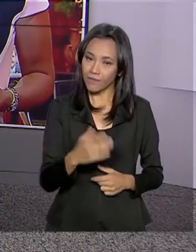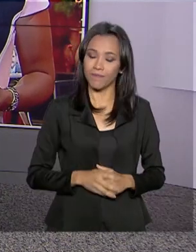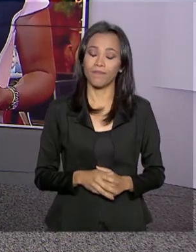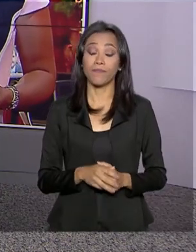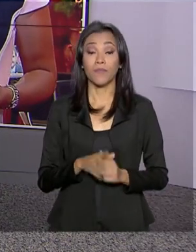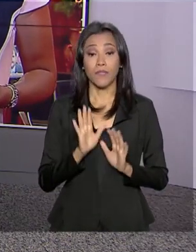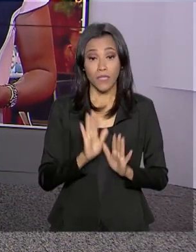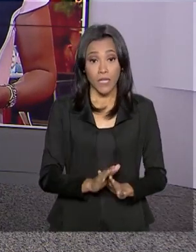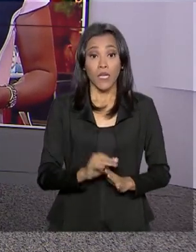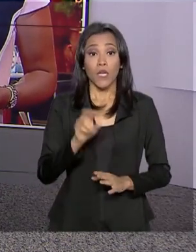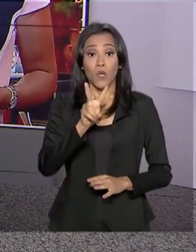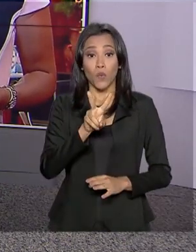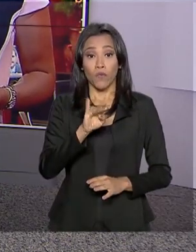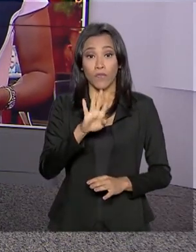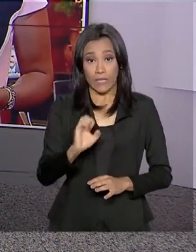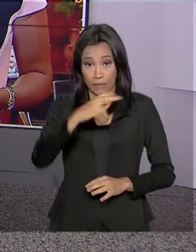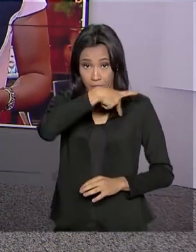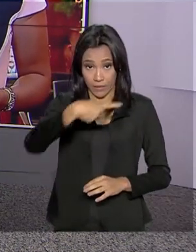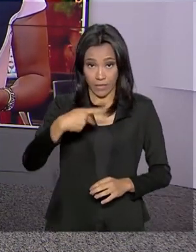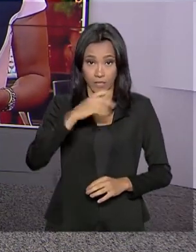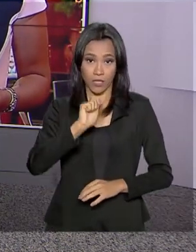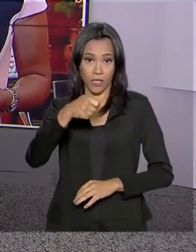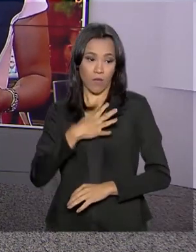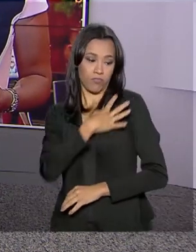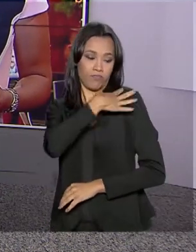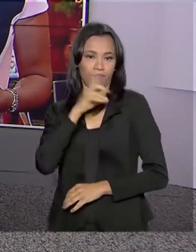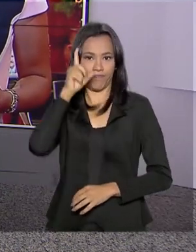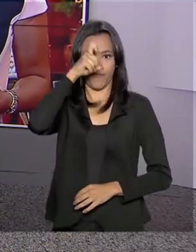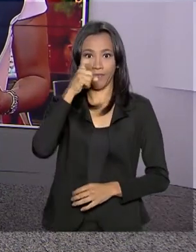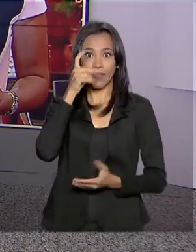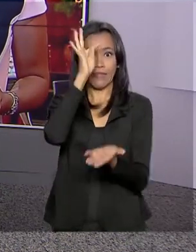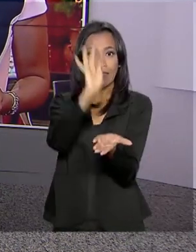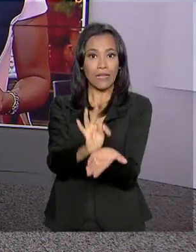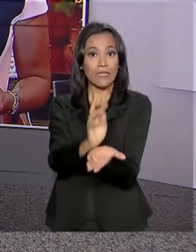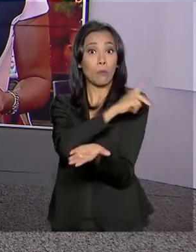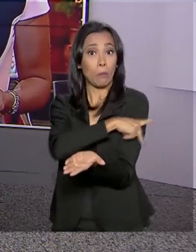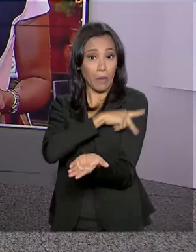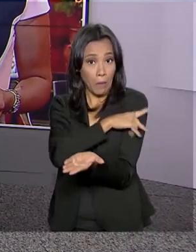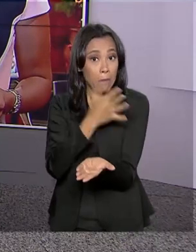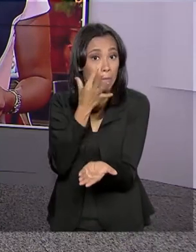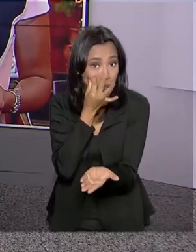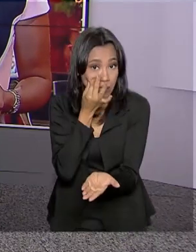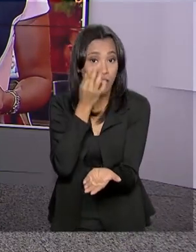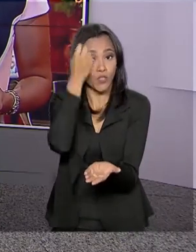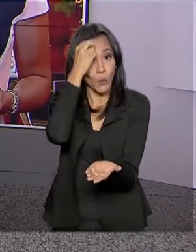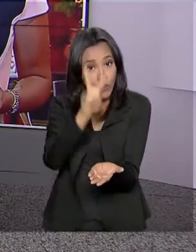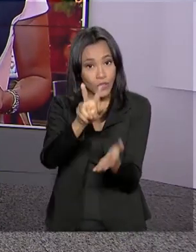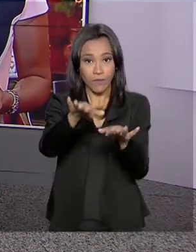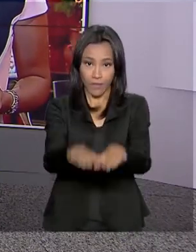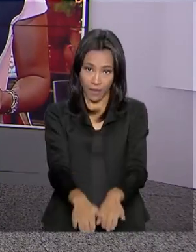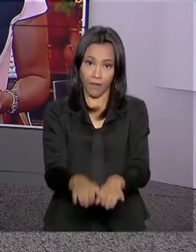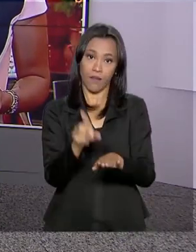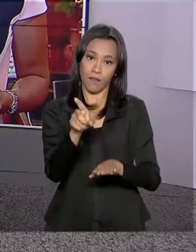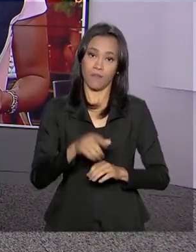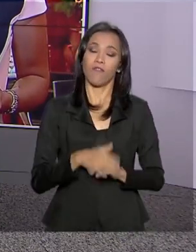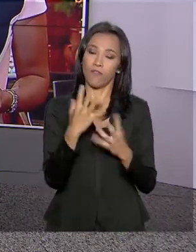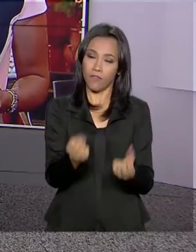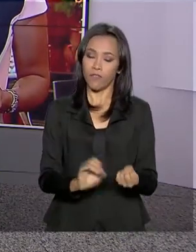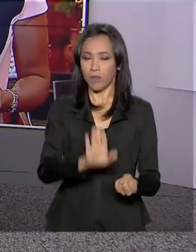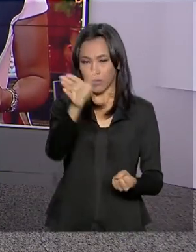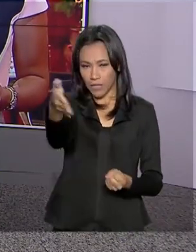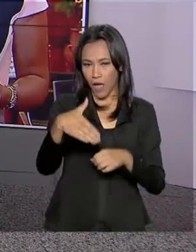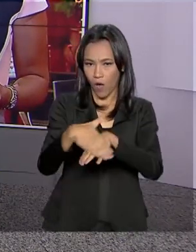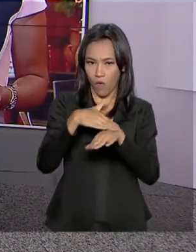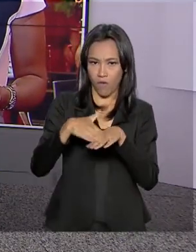E olha, o vice-presidente Hamilton Mourão está em Teresina, no Piauí, onde cumpre a agenda oficial de dois dias. É pra lá que a gente vai agora conversar com a